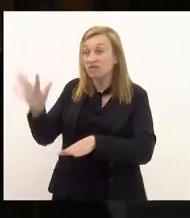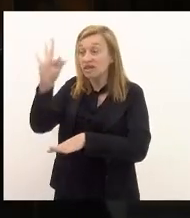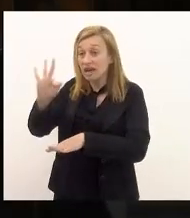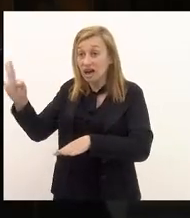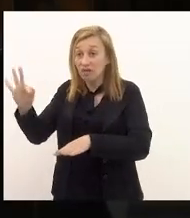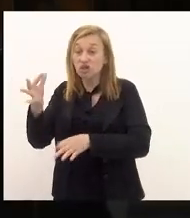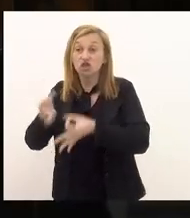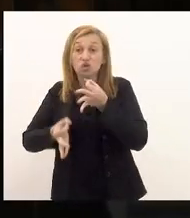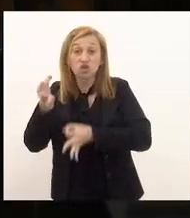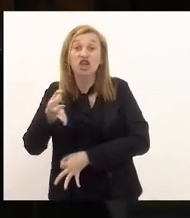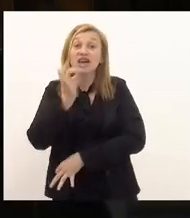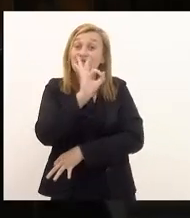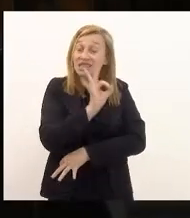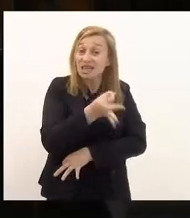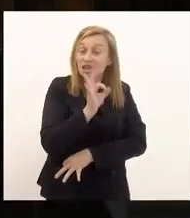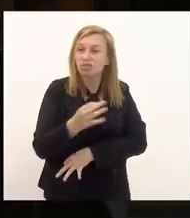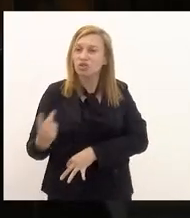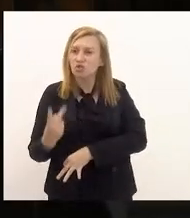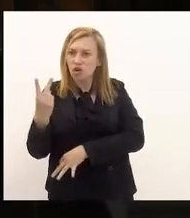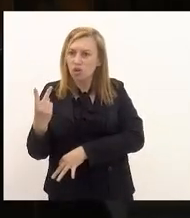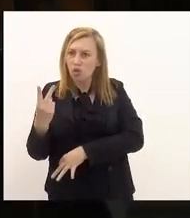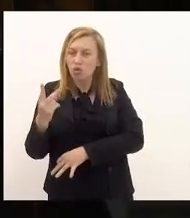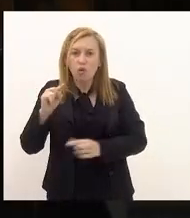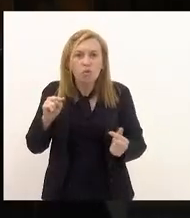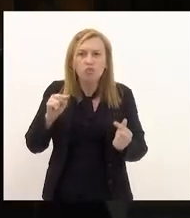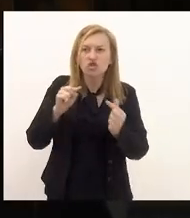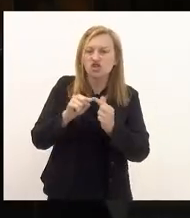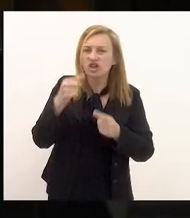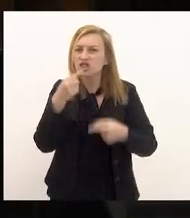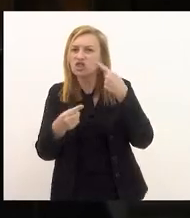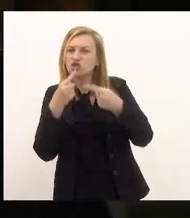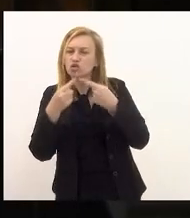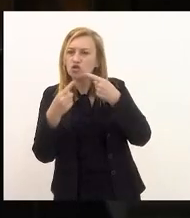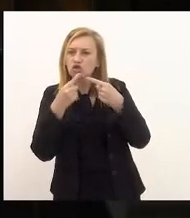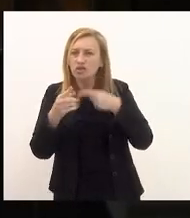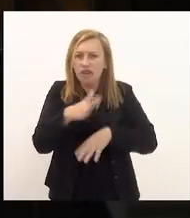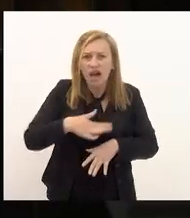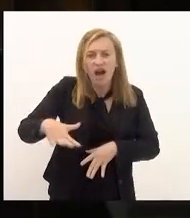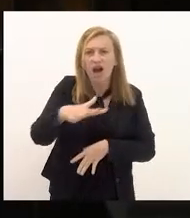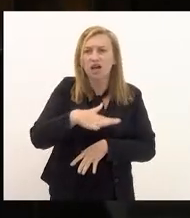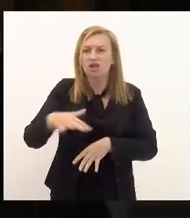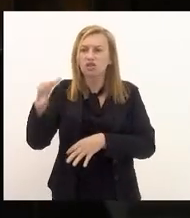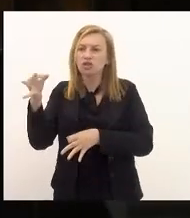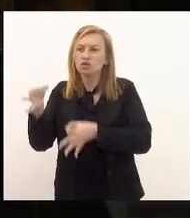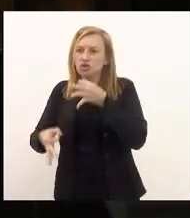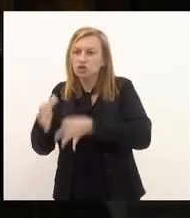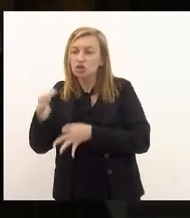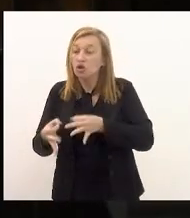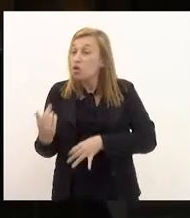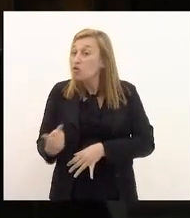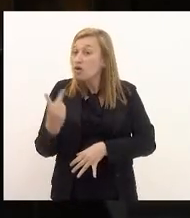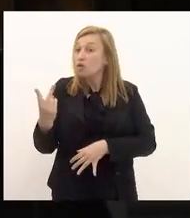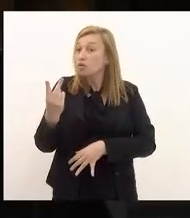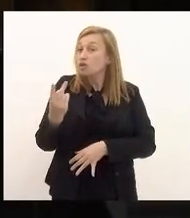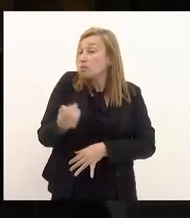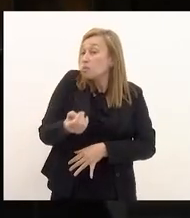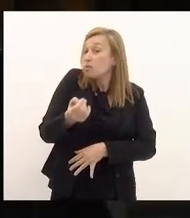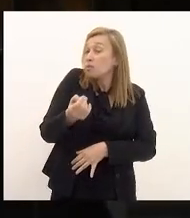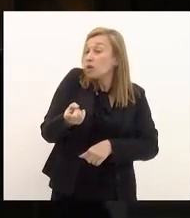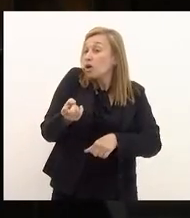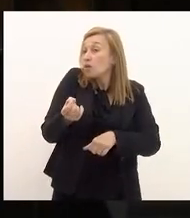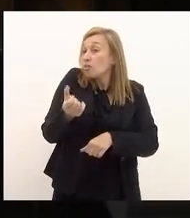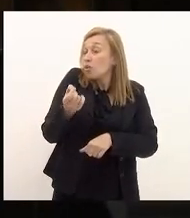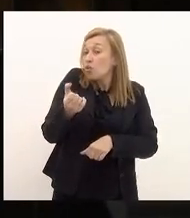certamente tem como valor da causa como objeto a ser discutido no âmbito judicial os valores de pequeno porte porque são